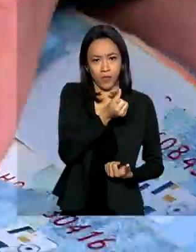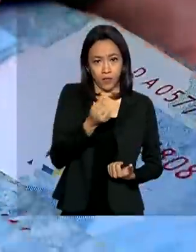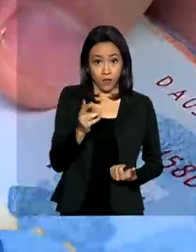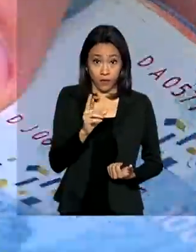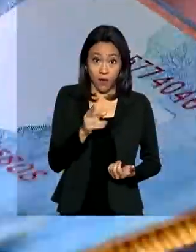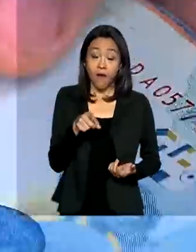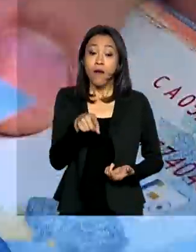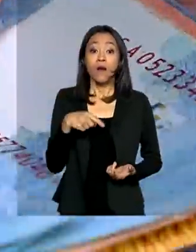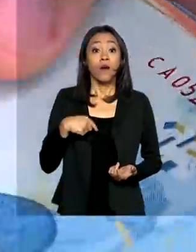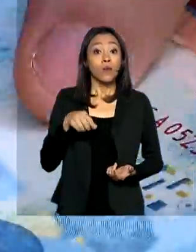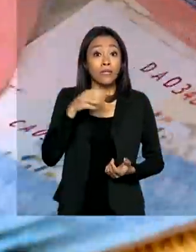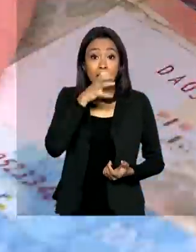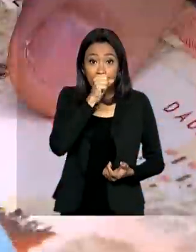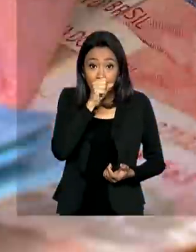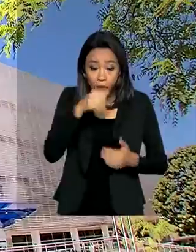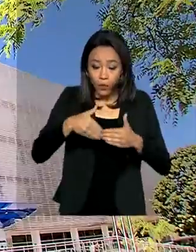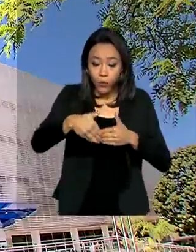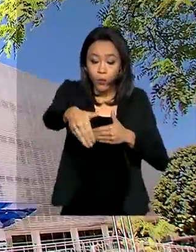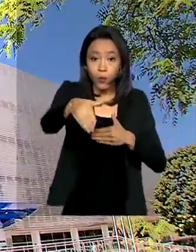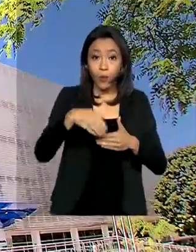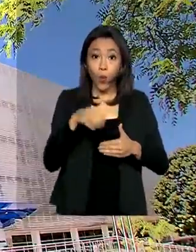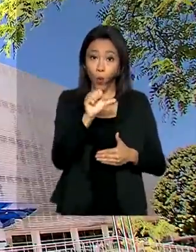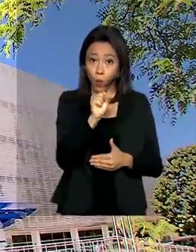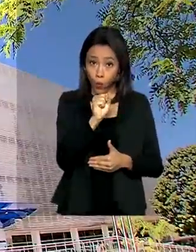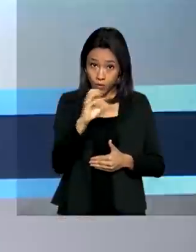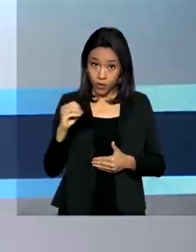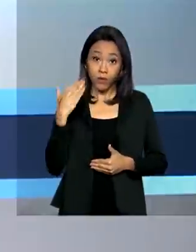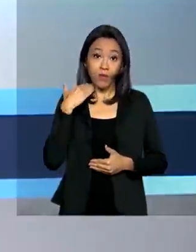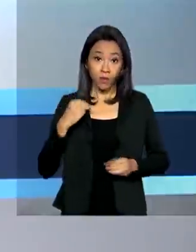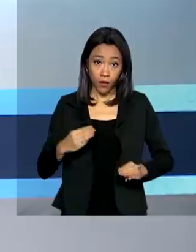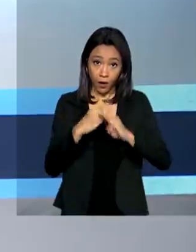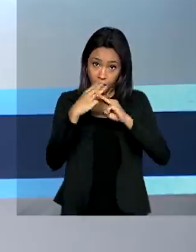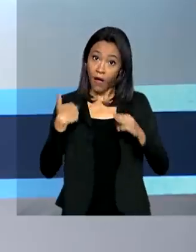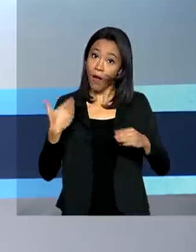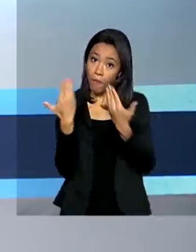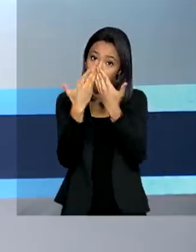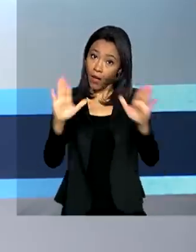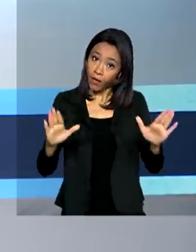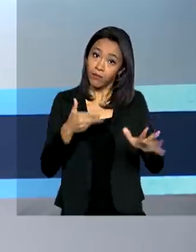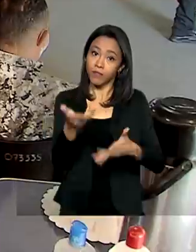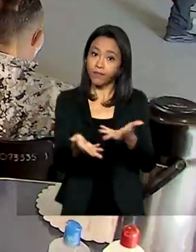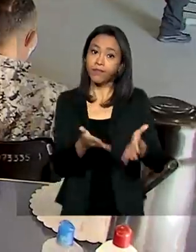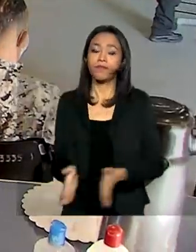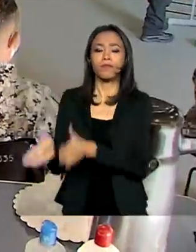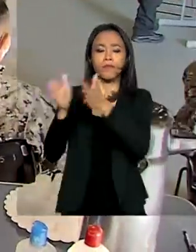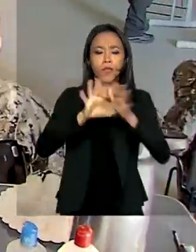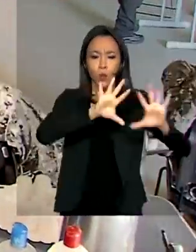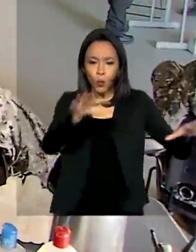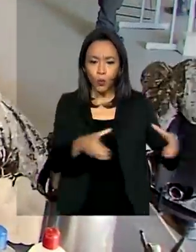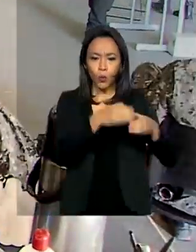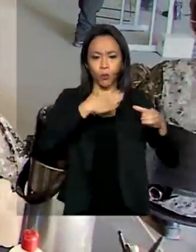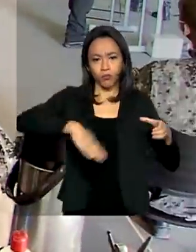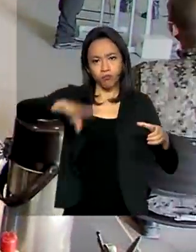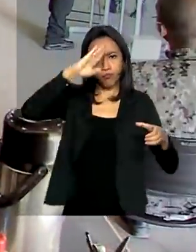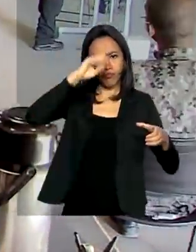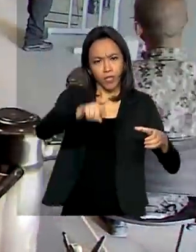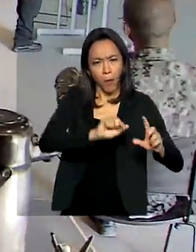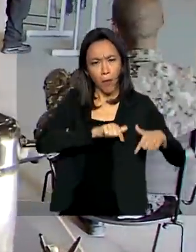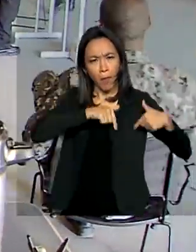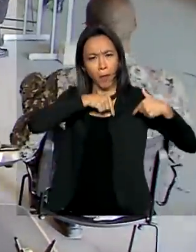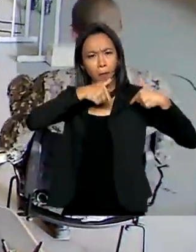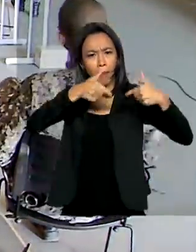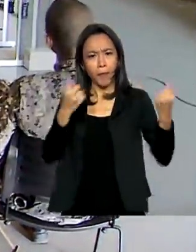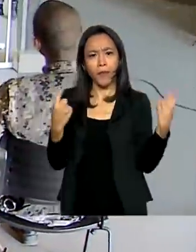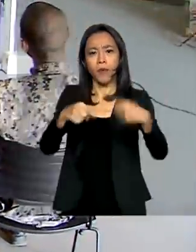agências da Caixa vão estar abertas para atendimento. Integrantes da Força Nacional que estão na linha de frente da